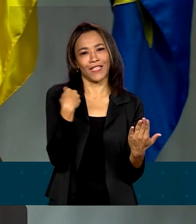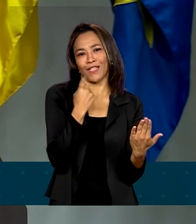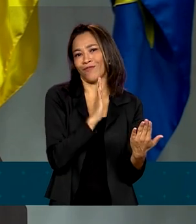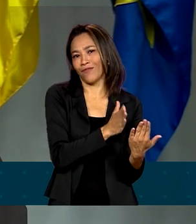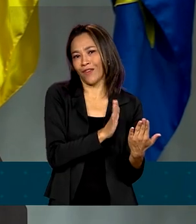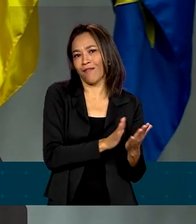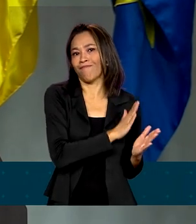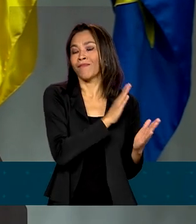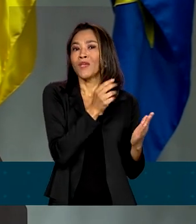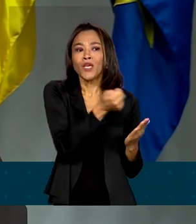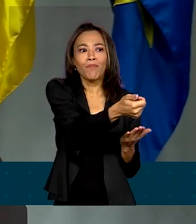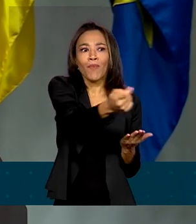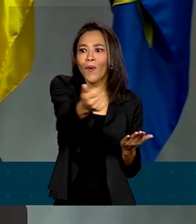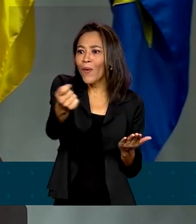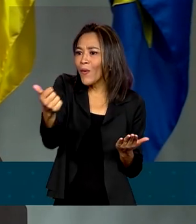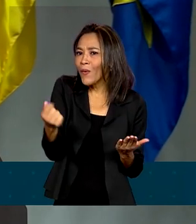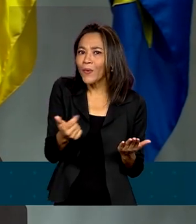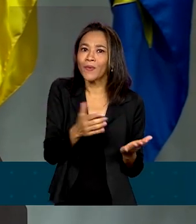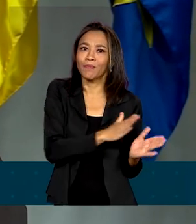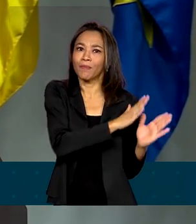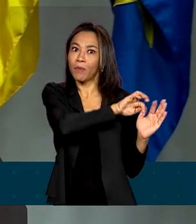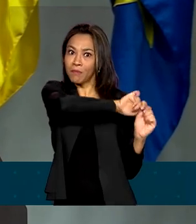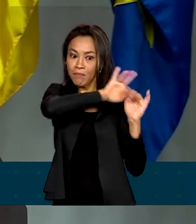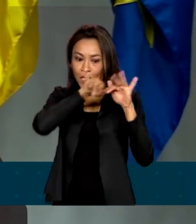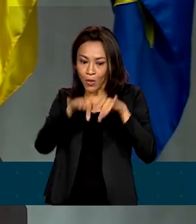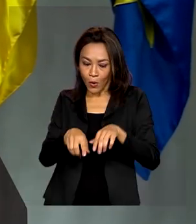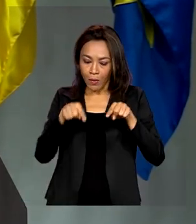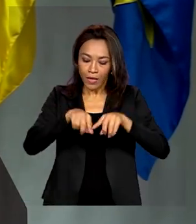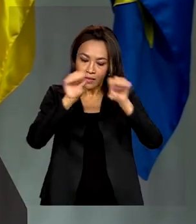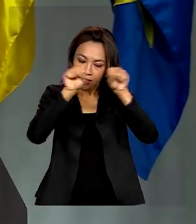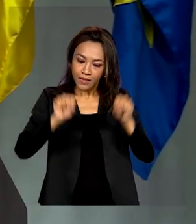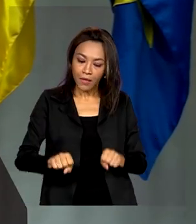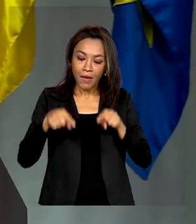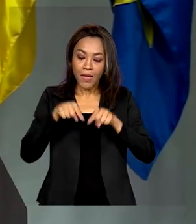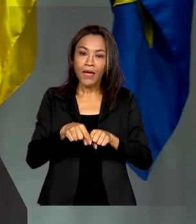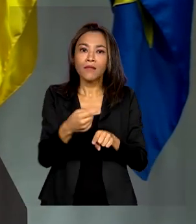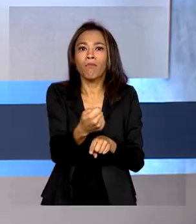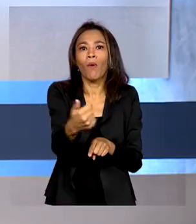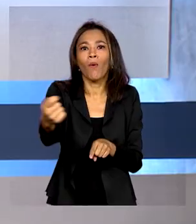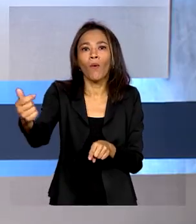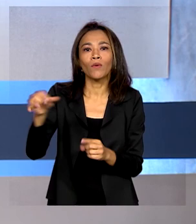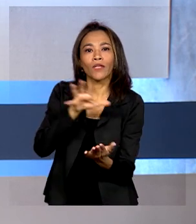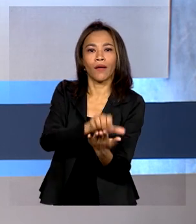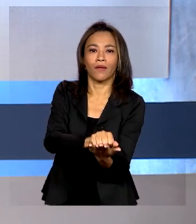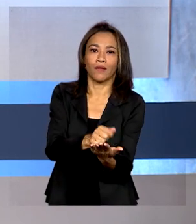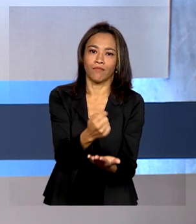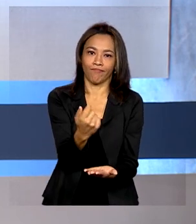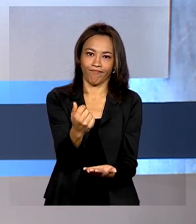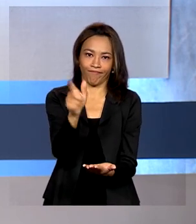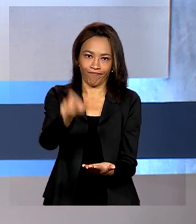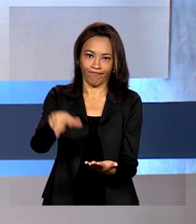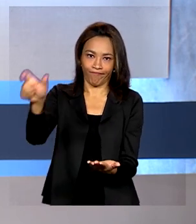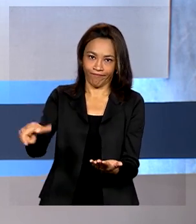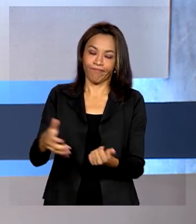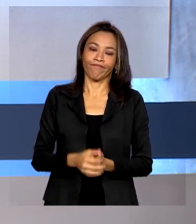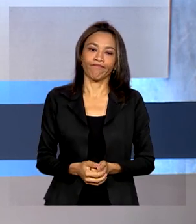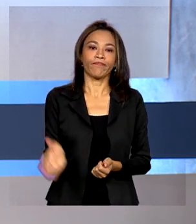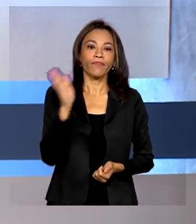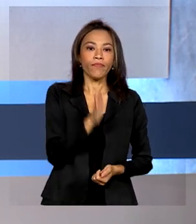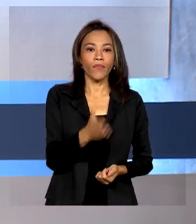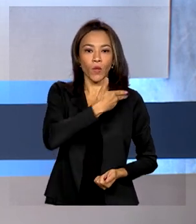e poucos agricultores tinham feito o cadastro no CAF. O governo estuda